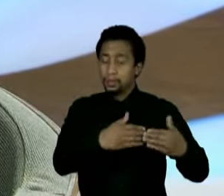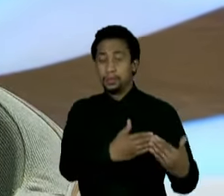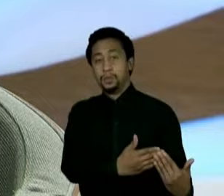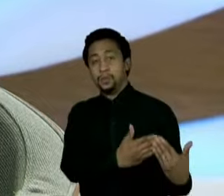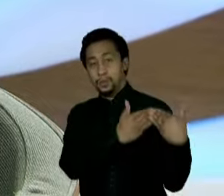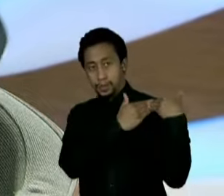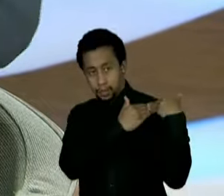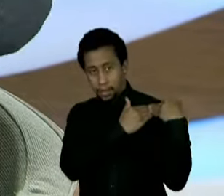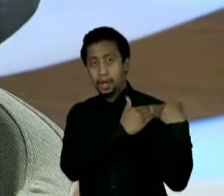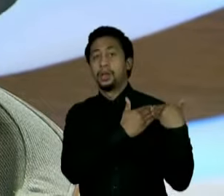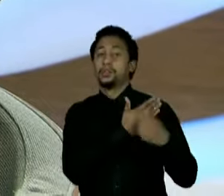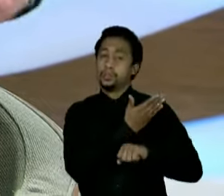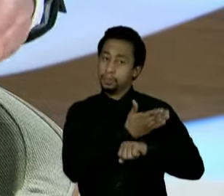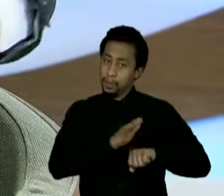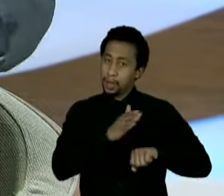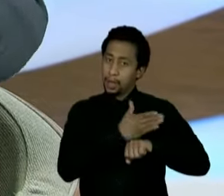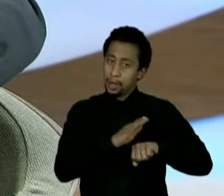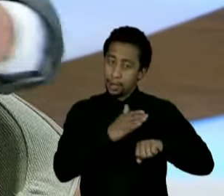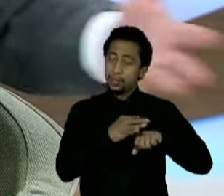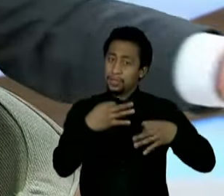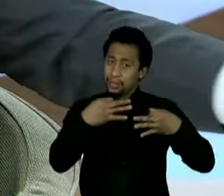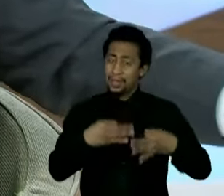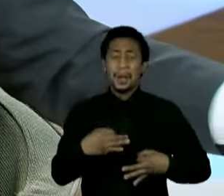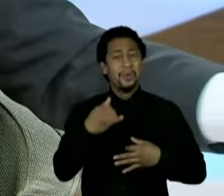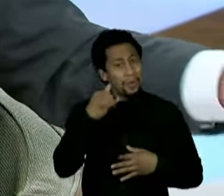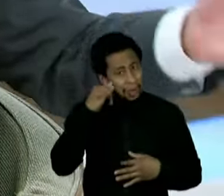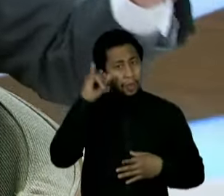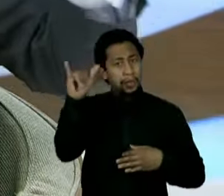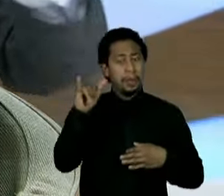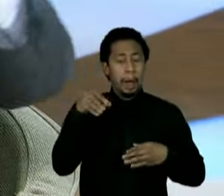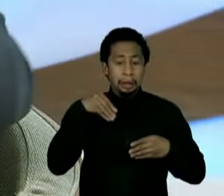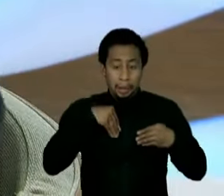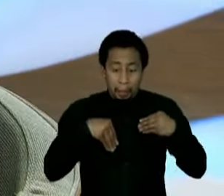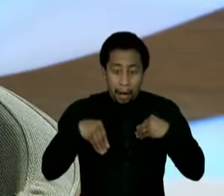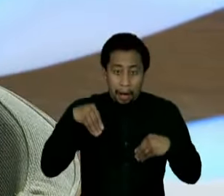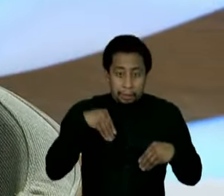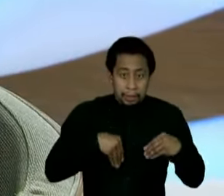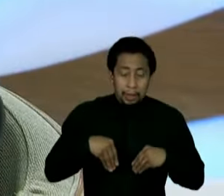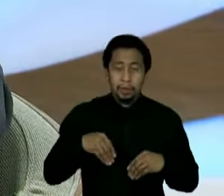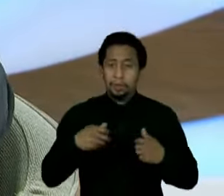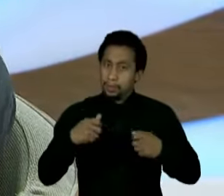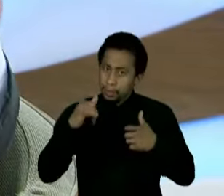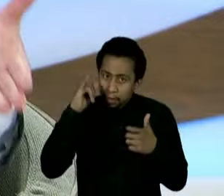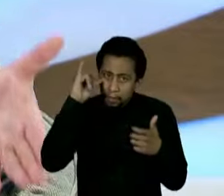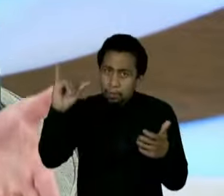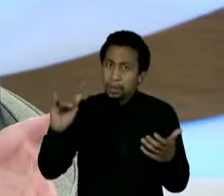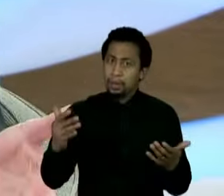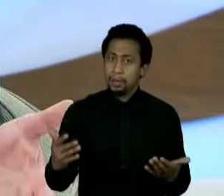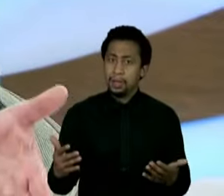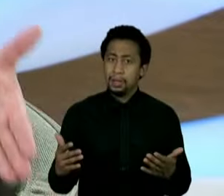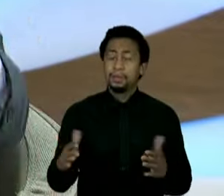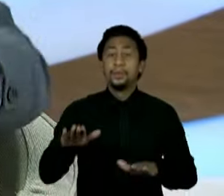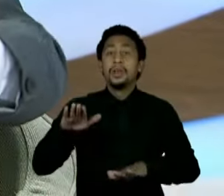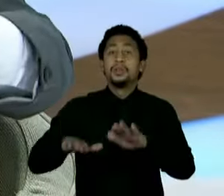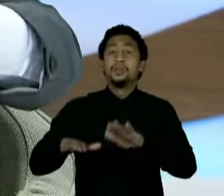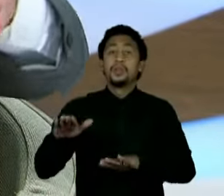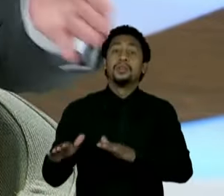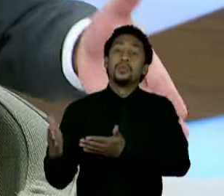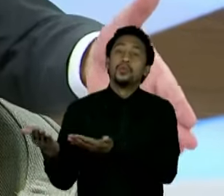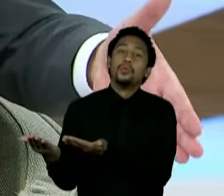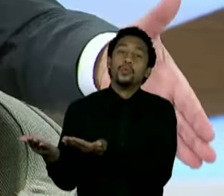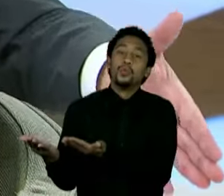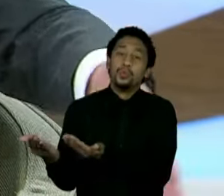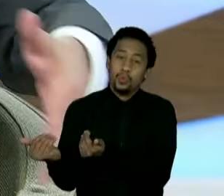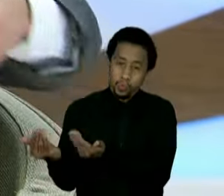mais instrutivas e menos repressivas, porque quando você não tiver mais o jovem que necessariamente está lá para